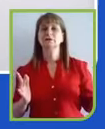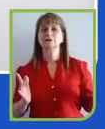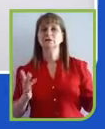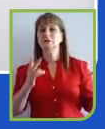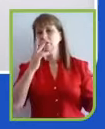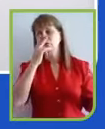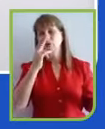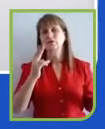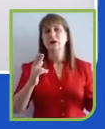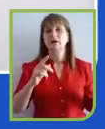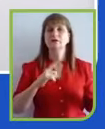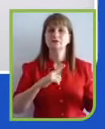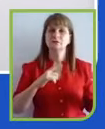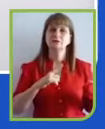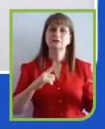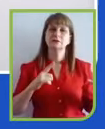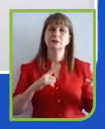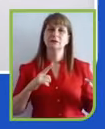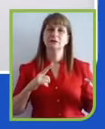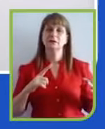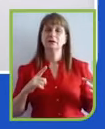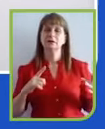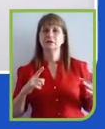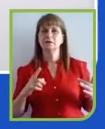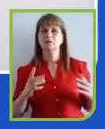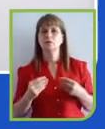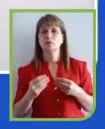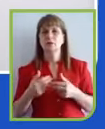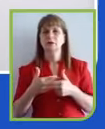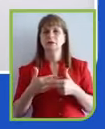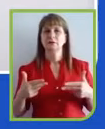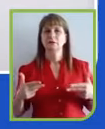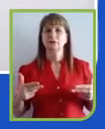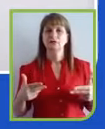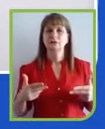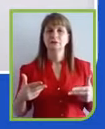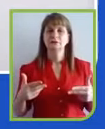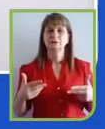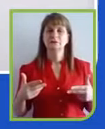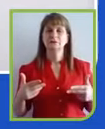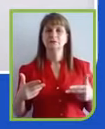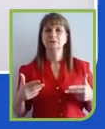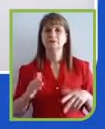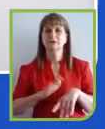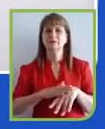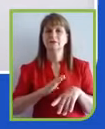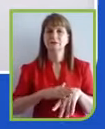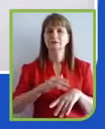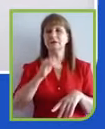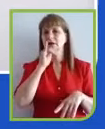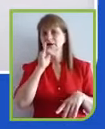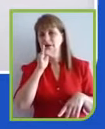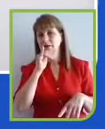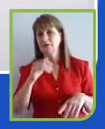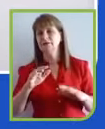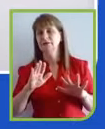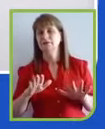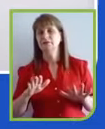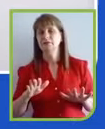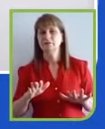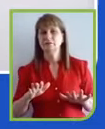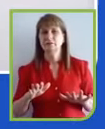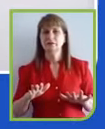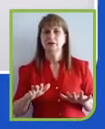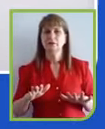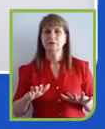muito do que a gente ganha como um ambiente social muito mais profícuo e produtivo. E isso deve continuar